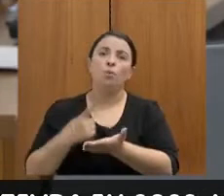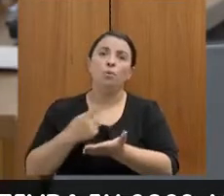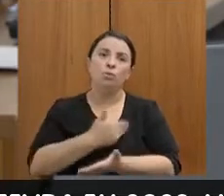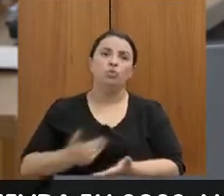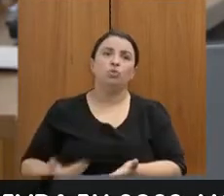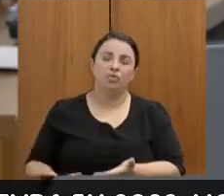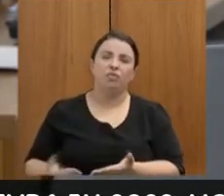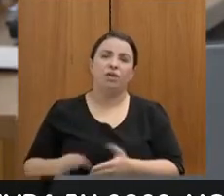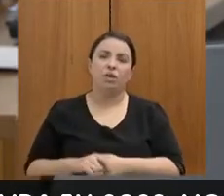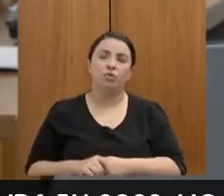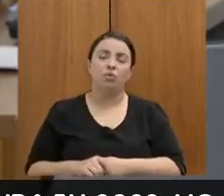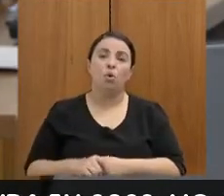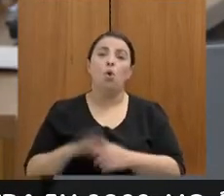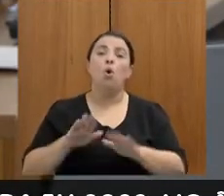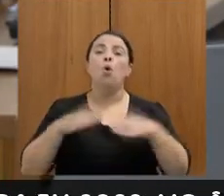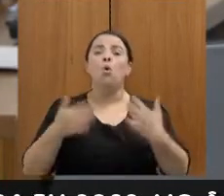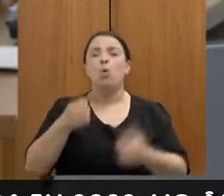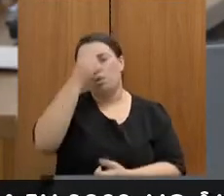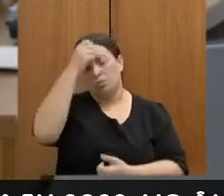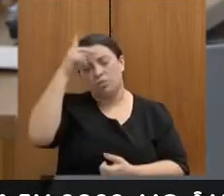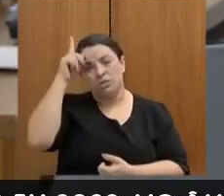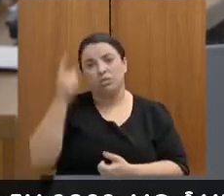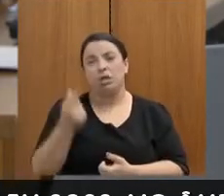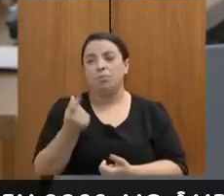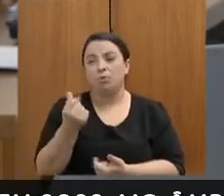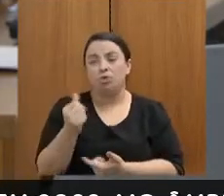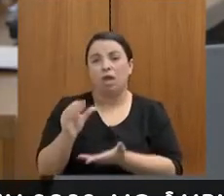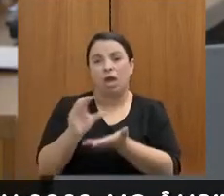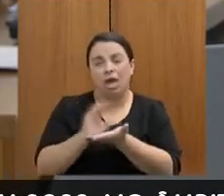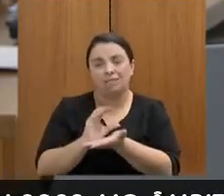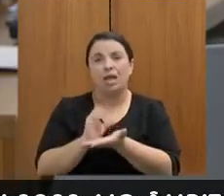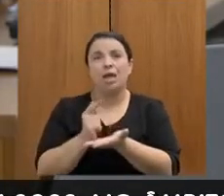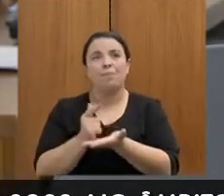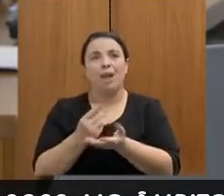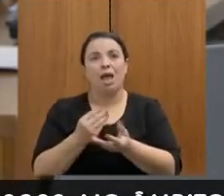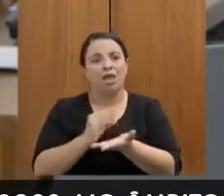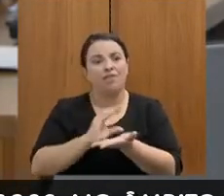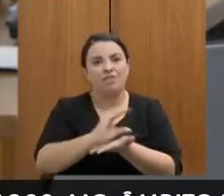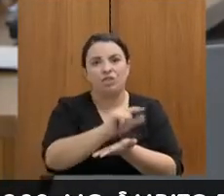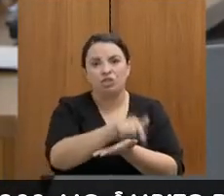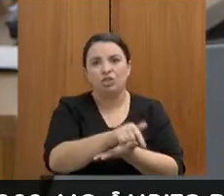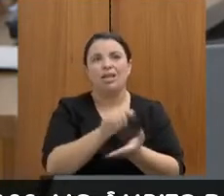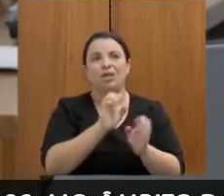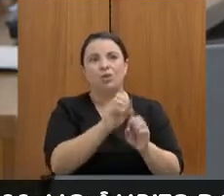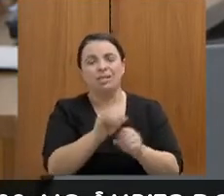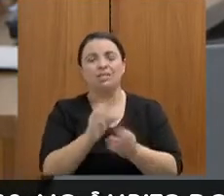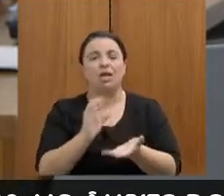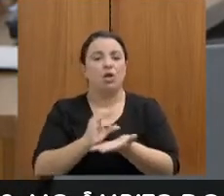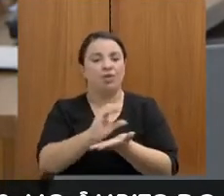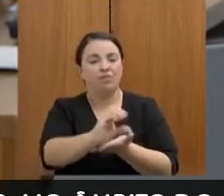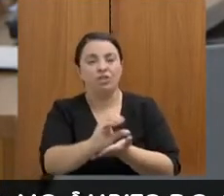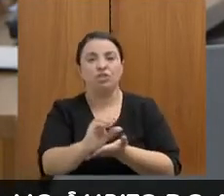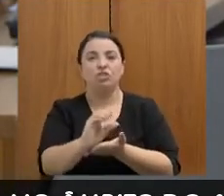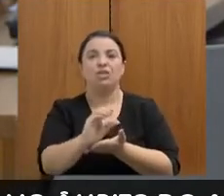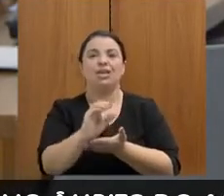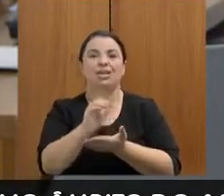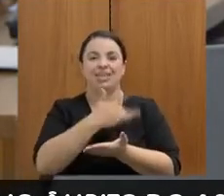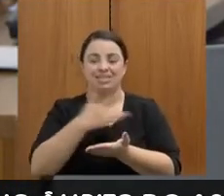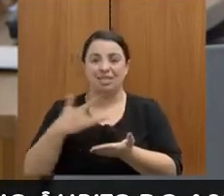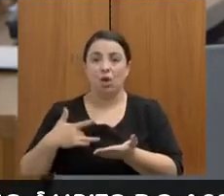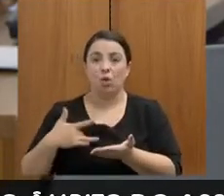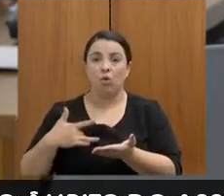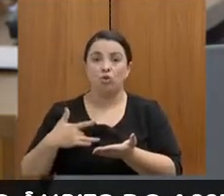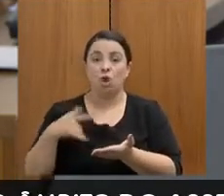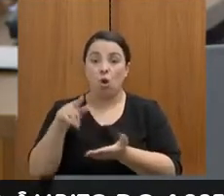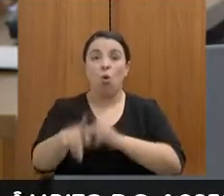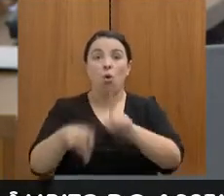município recebe os recursos que ele precisa para a educação, para a saúde, quem ganha é a população. Na ponta, a